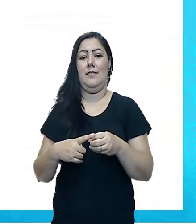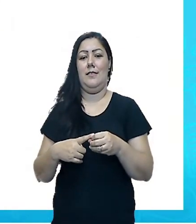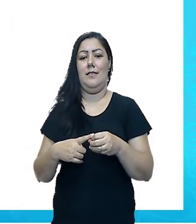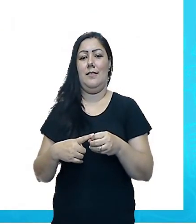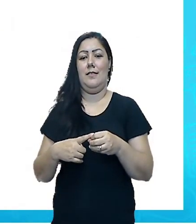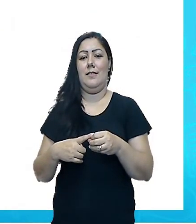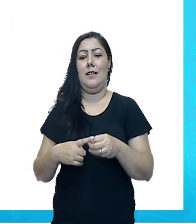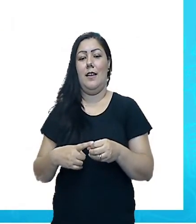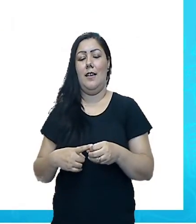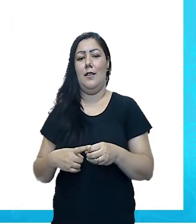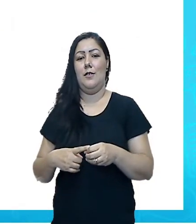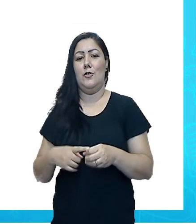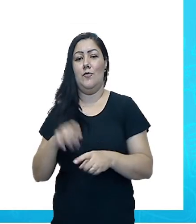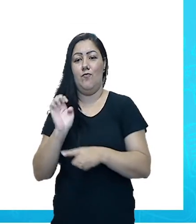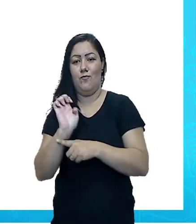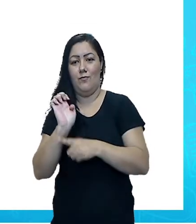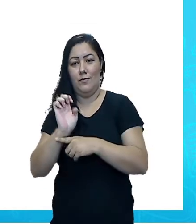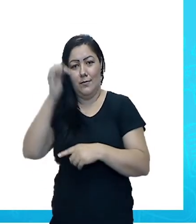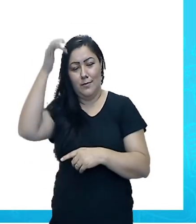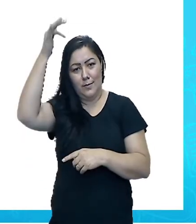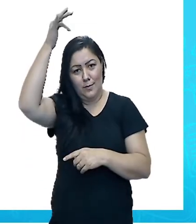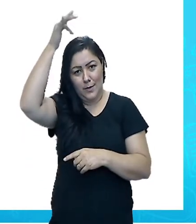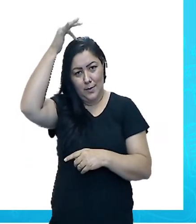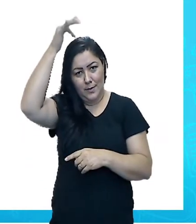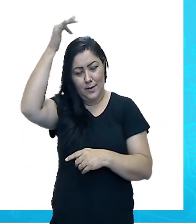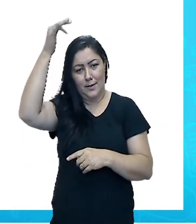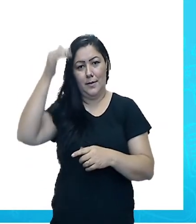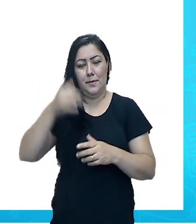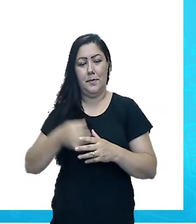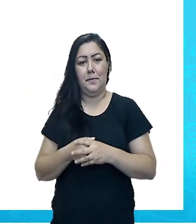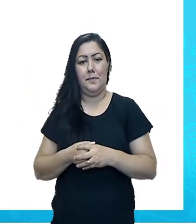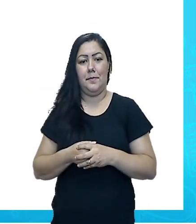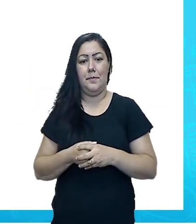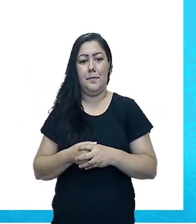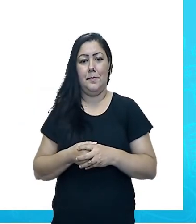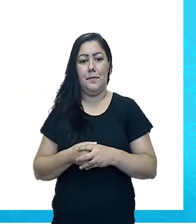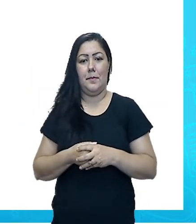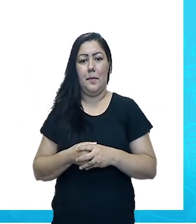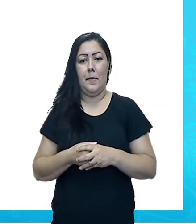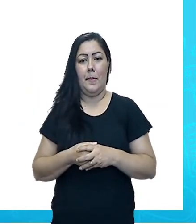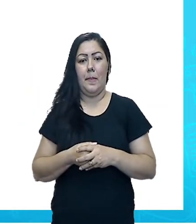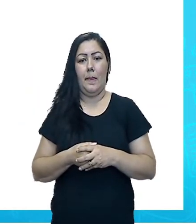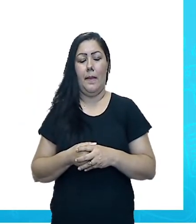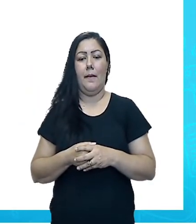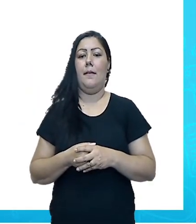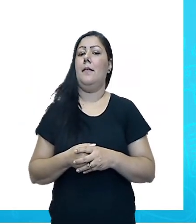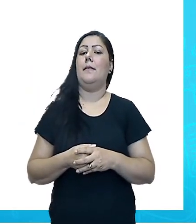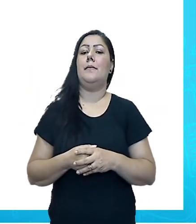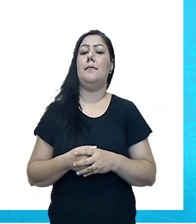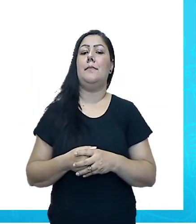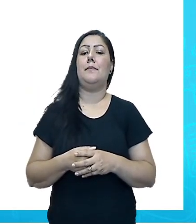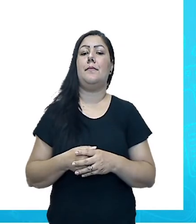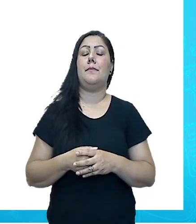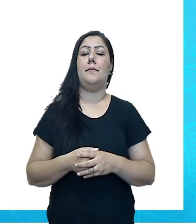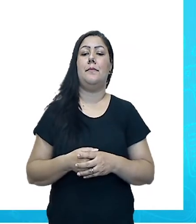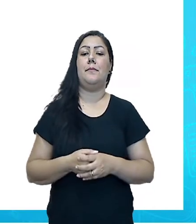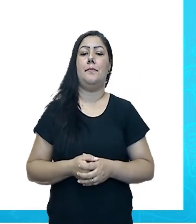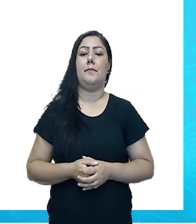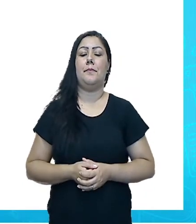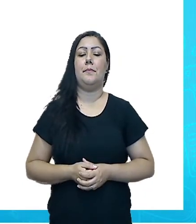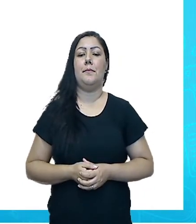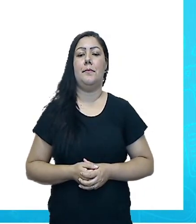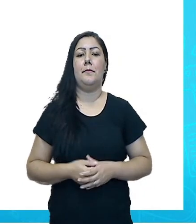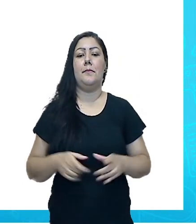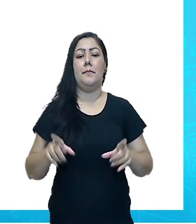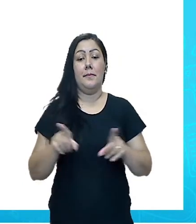pessoas aqui, as cidades, e atrás o oceano. E nós